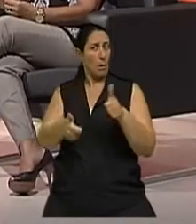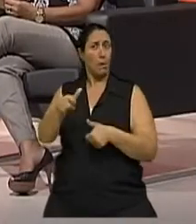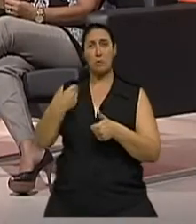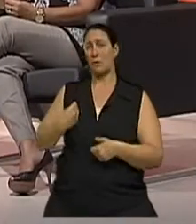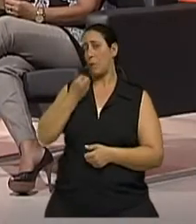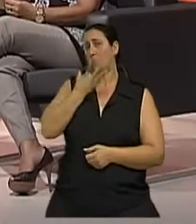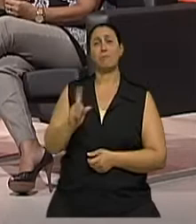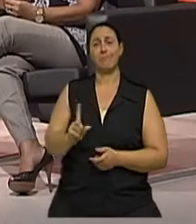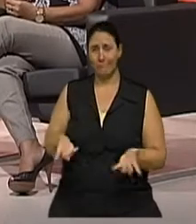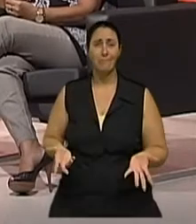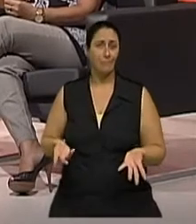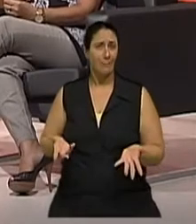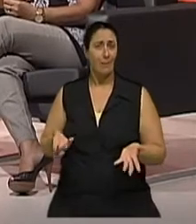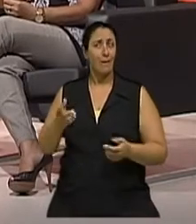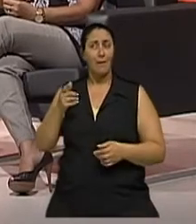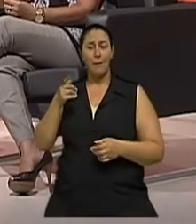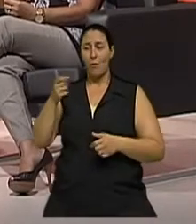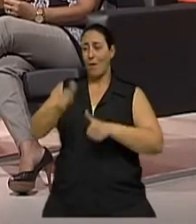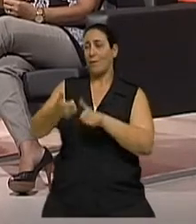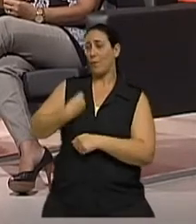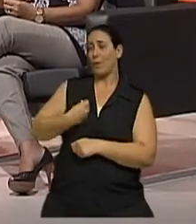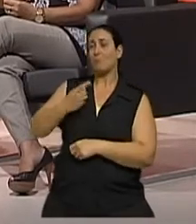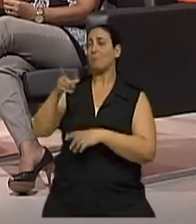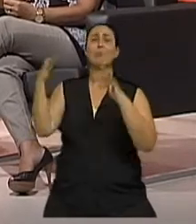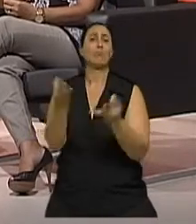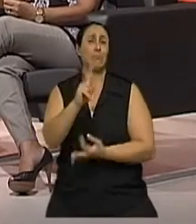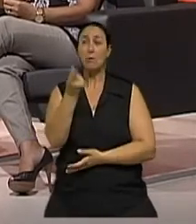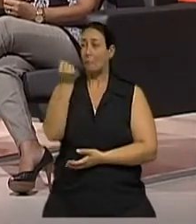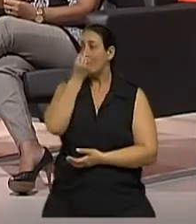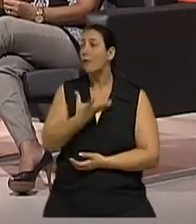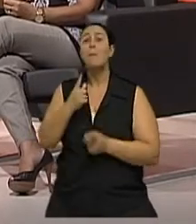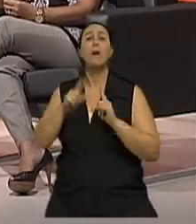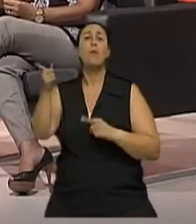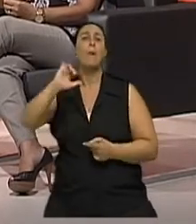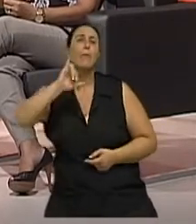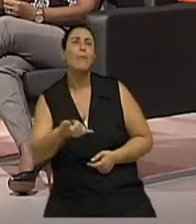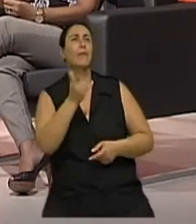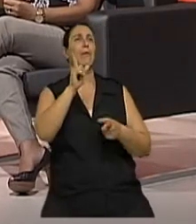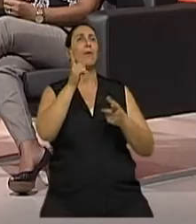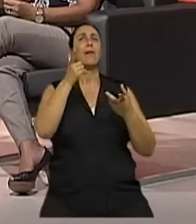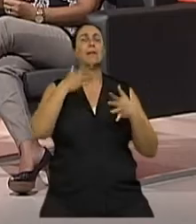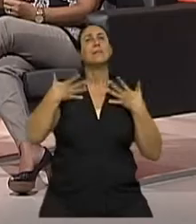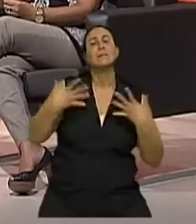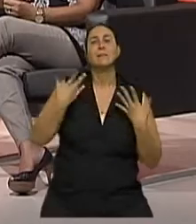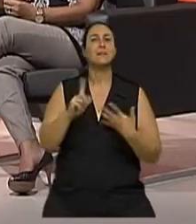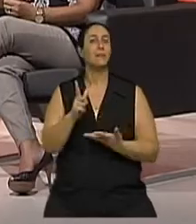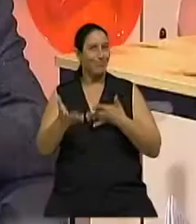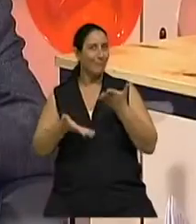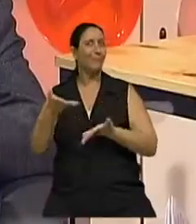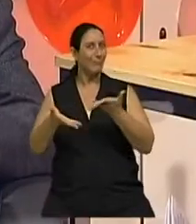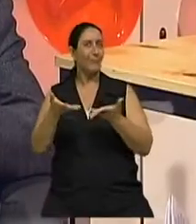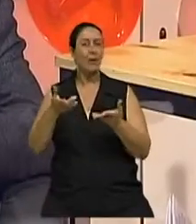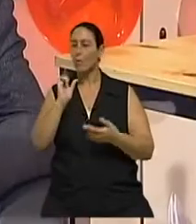ela tenha três vezes menos, vamos dizer assim. É que, a partir de determinado momento, renda econômica, enfim,